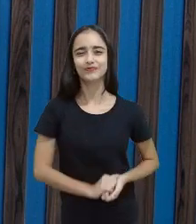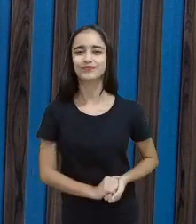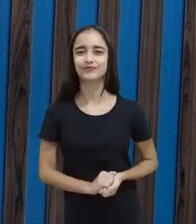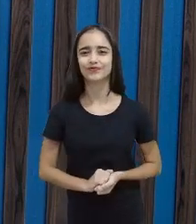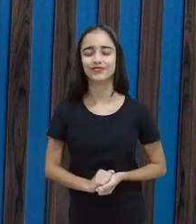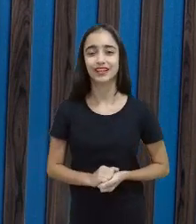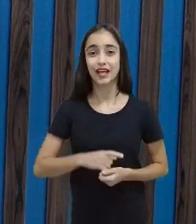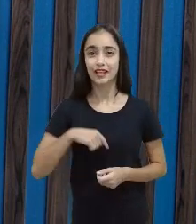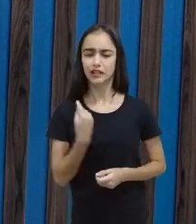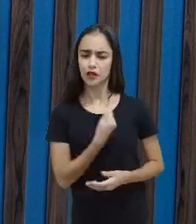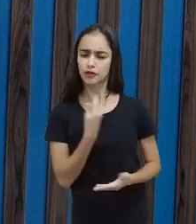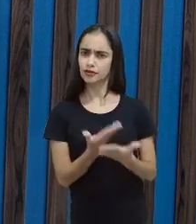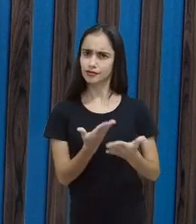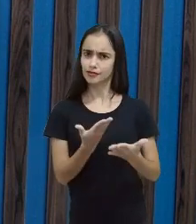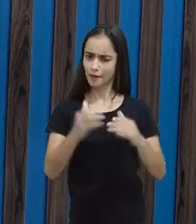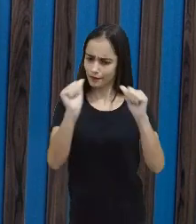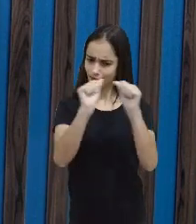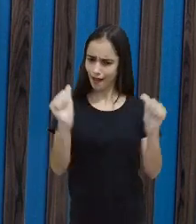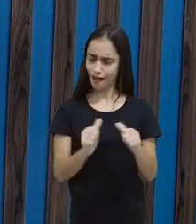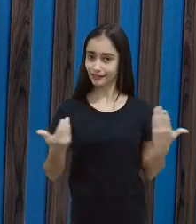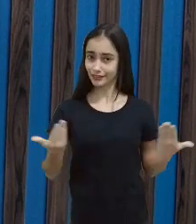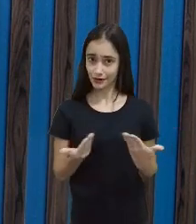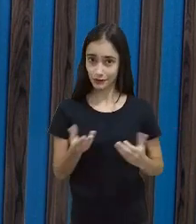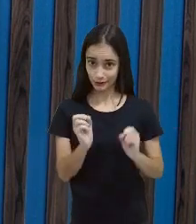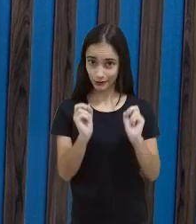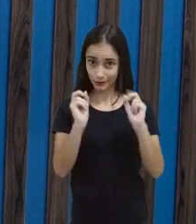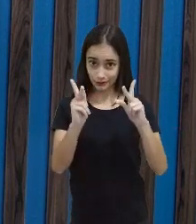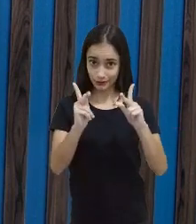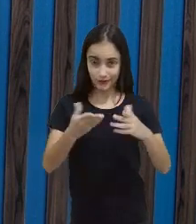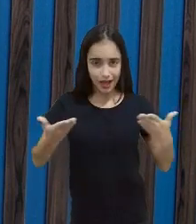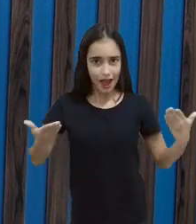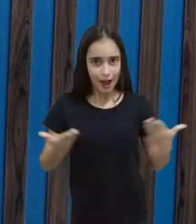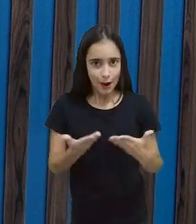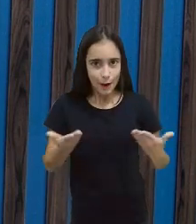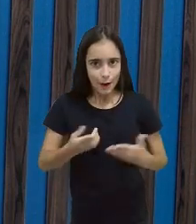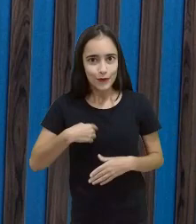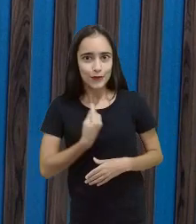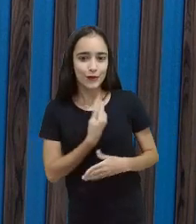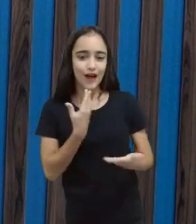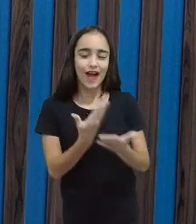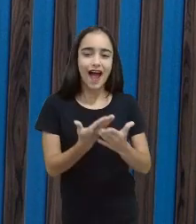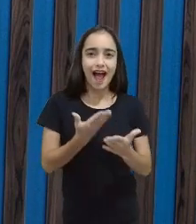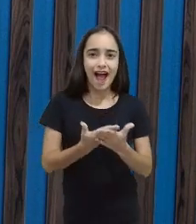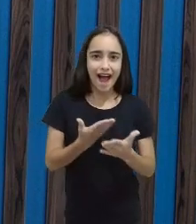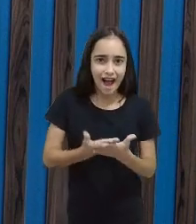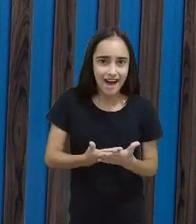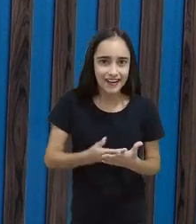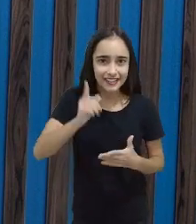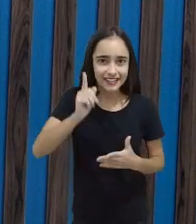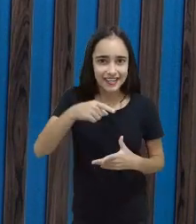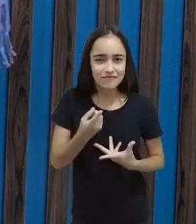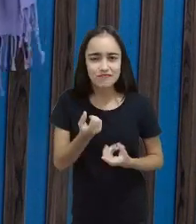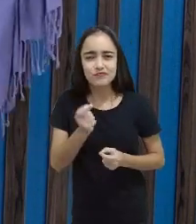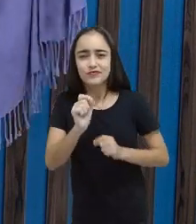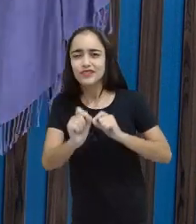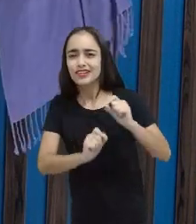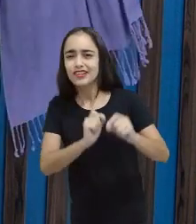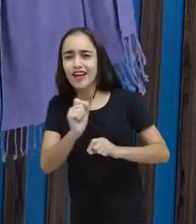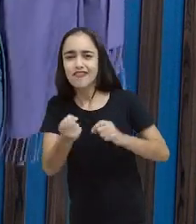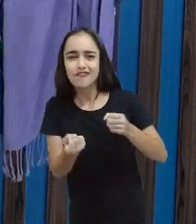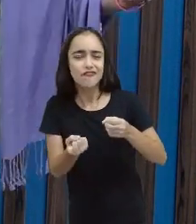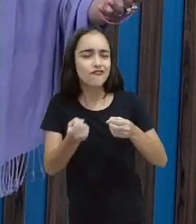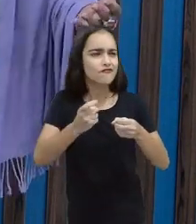da nossa aula de arte, ok? E hoje a nossa aula está voltando ao